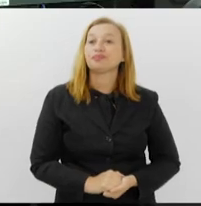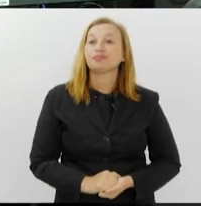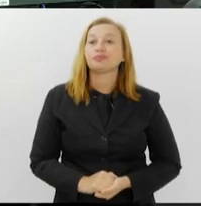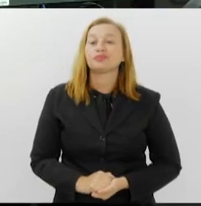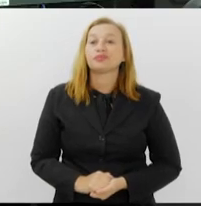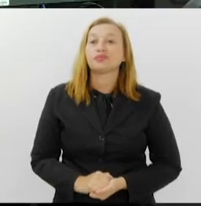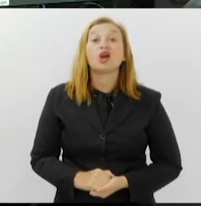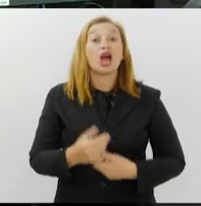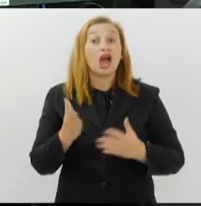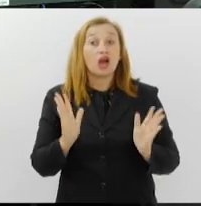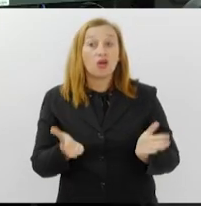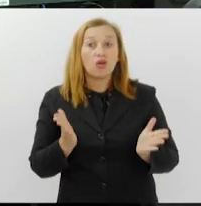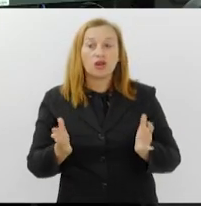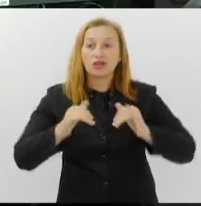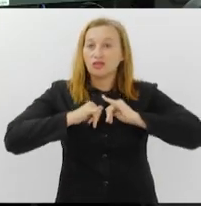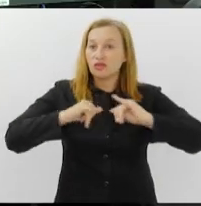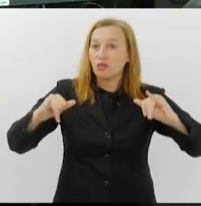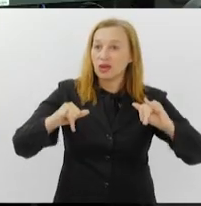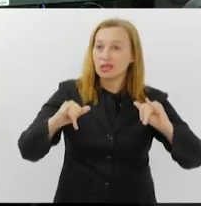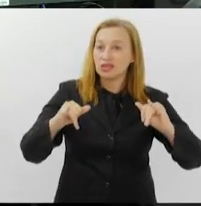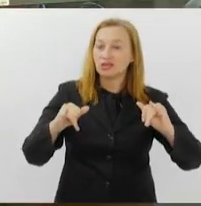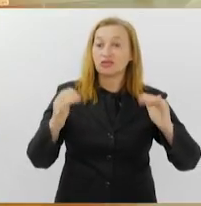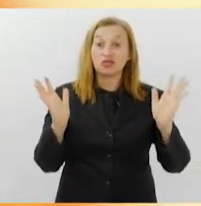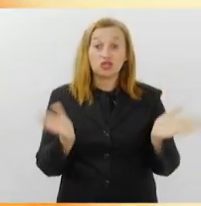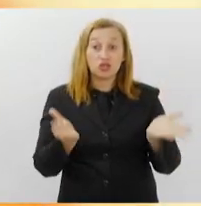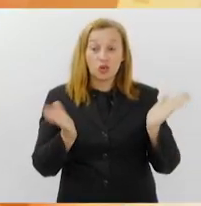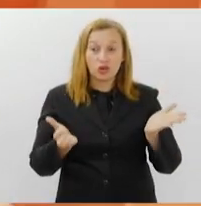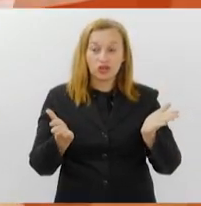E vamos ao nosso giro de notícias de hoje.